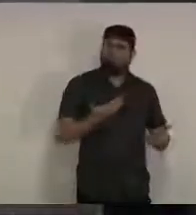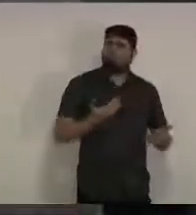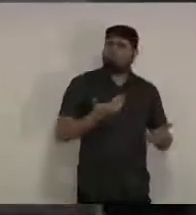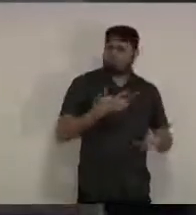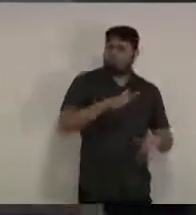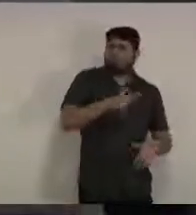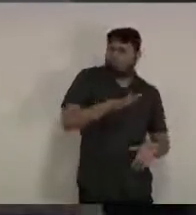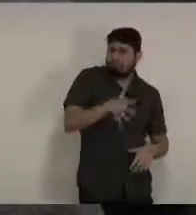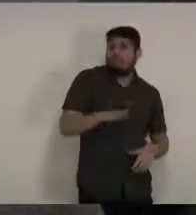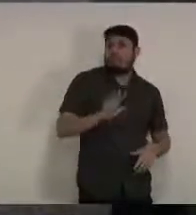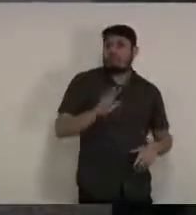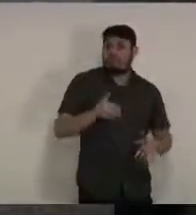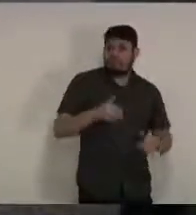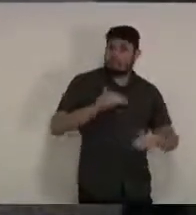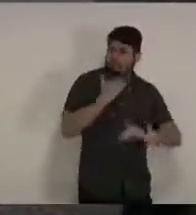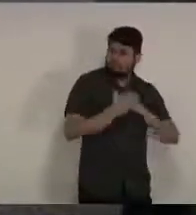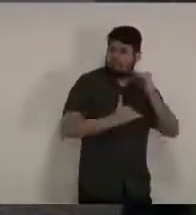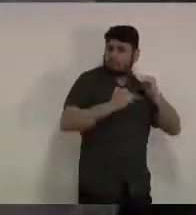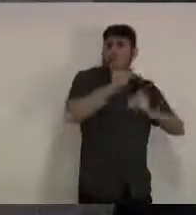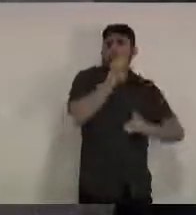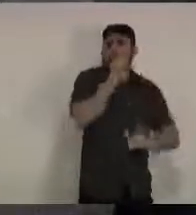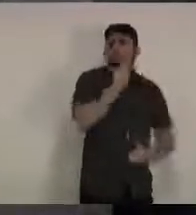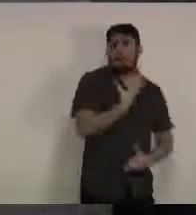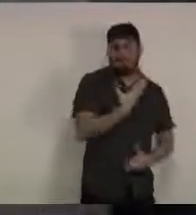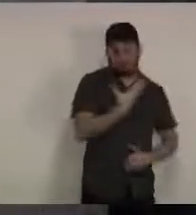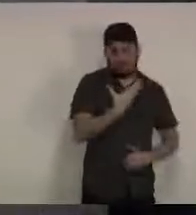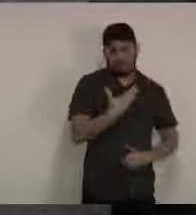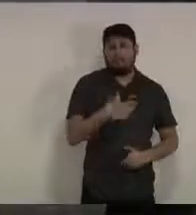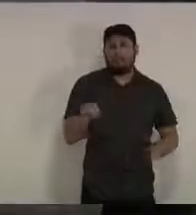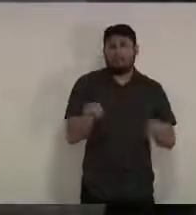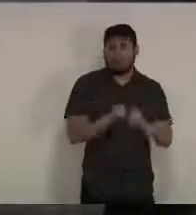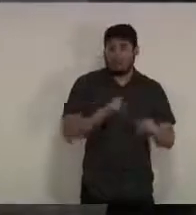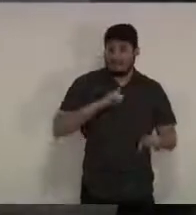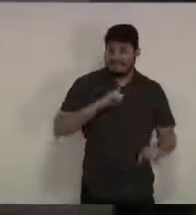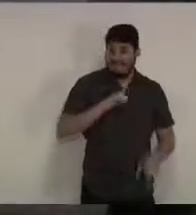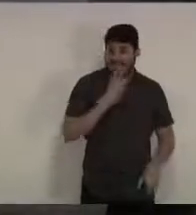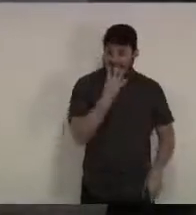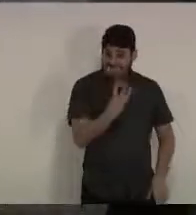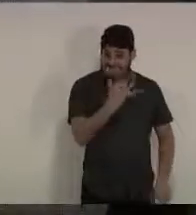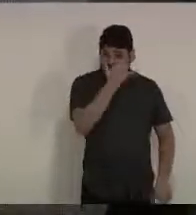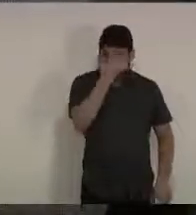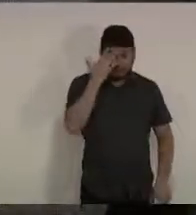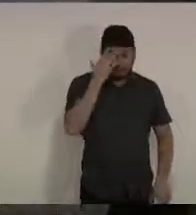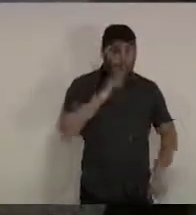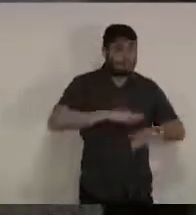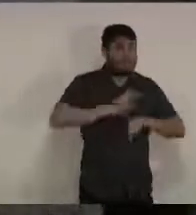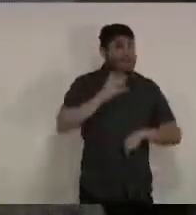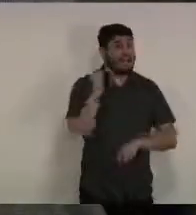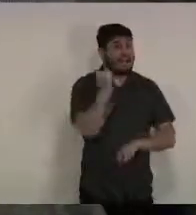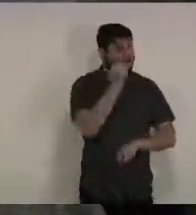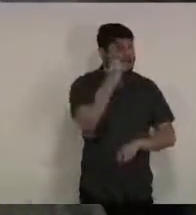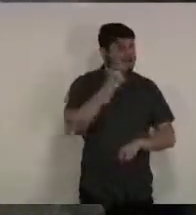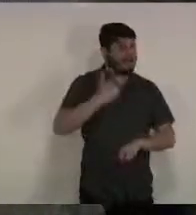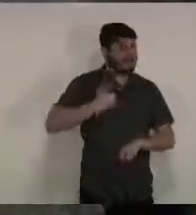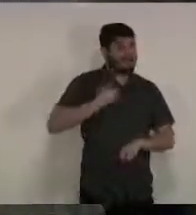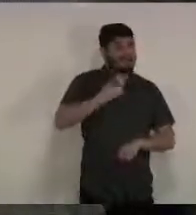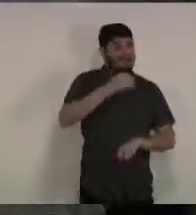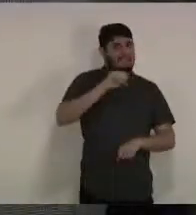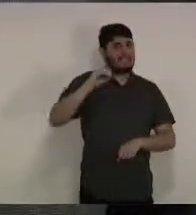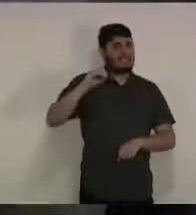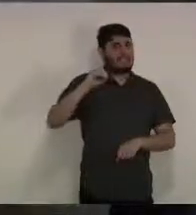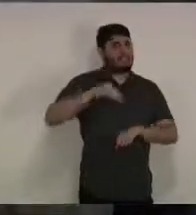temos dois casos que requerem um atendimento maior sobretudo pela idade temos um morador de mais de 100 anos